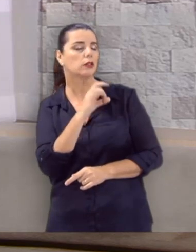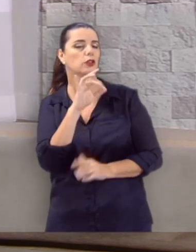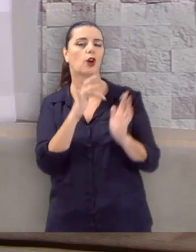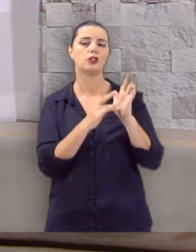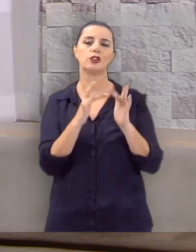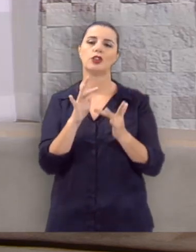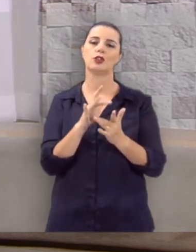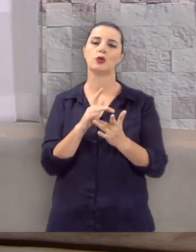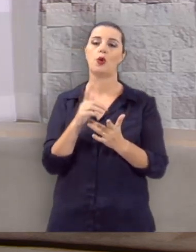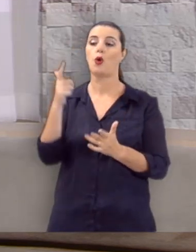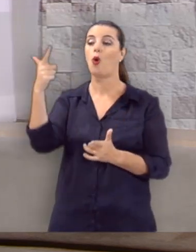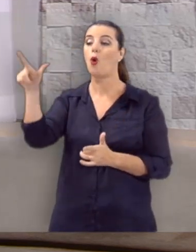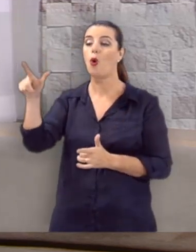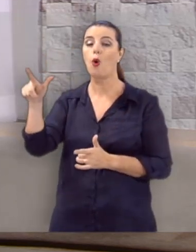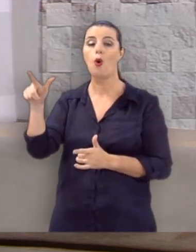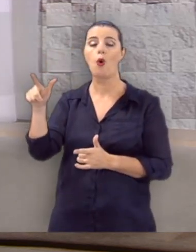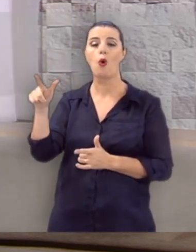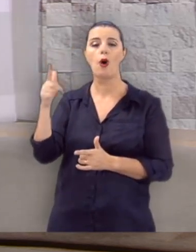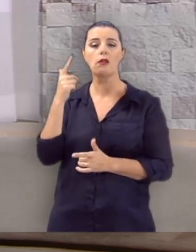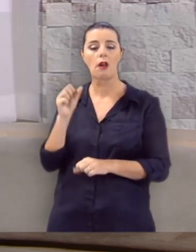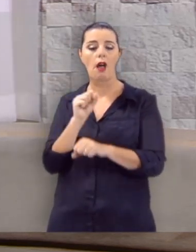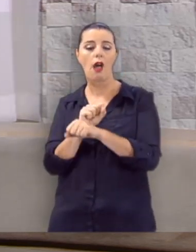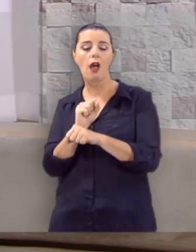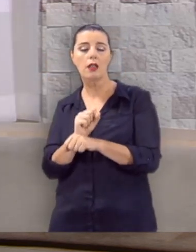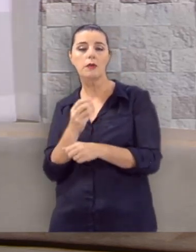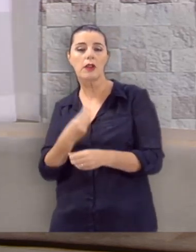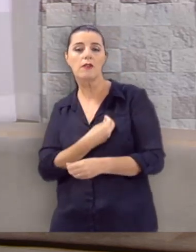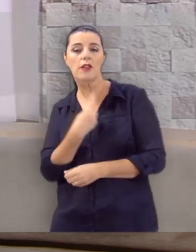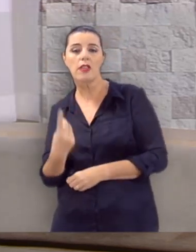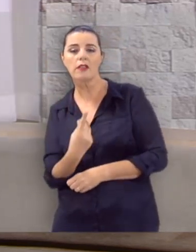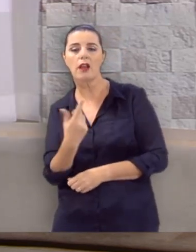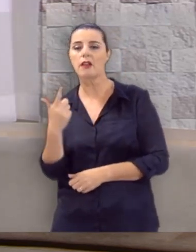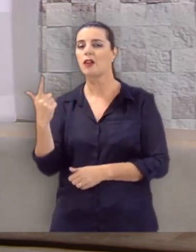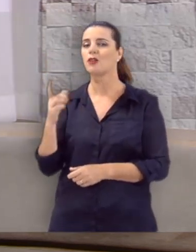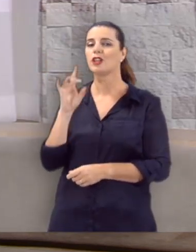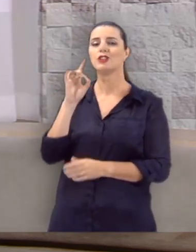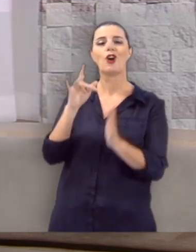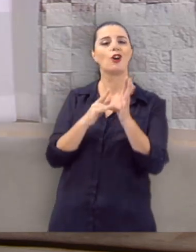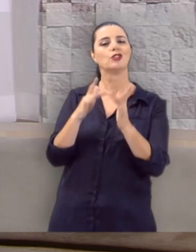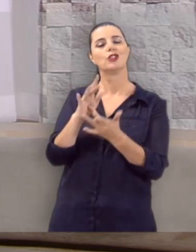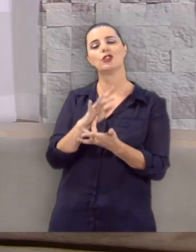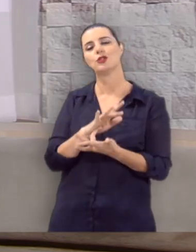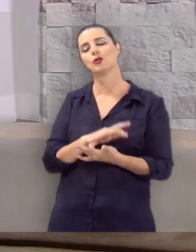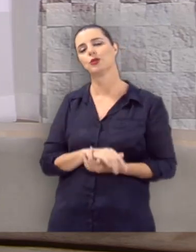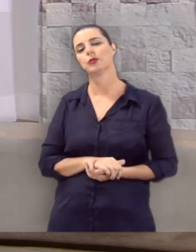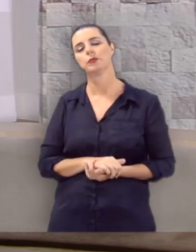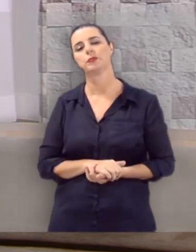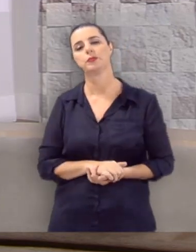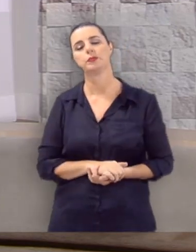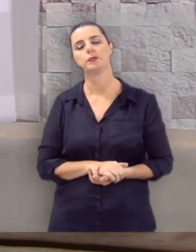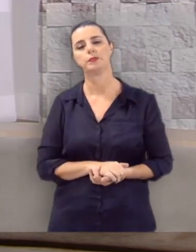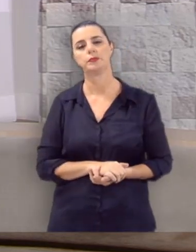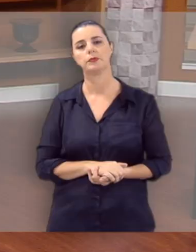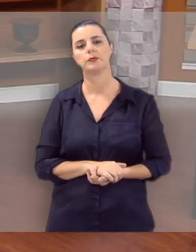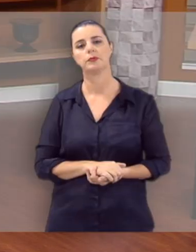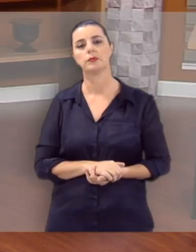não ser Jesus. Não há outro que possa dar a você a esperança da vida eterna a não ser Jesus.